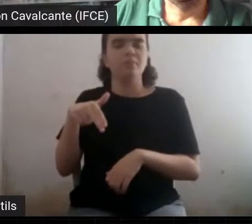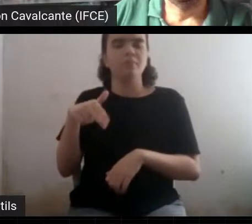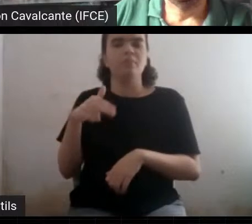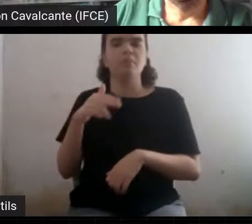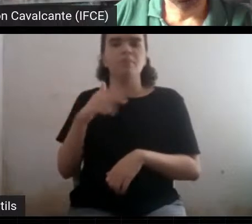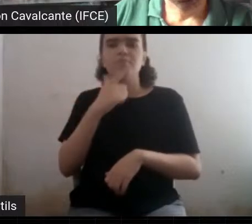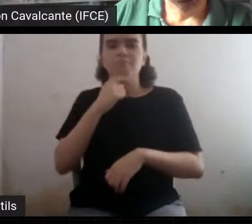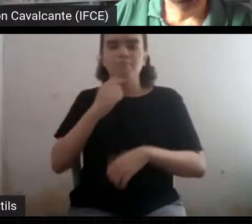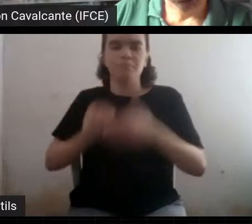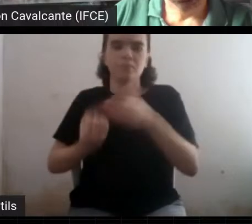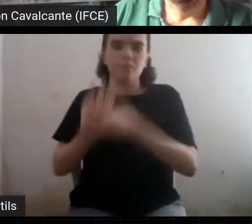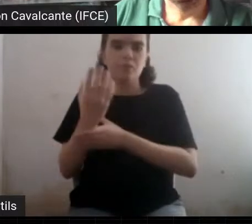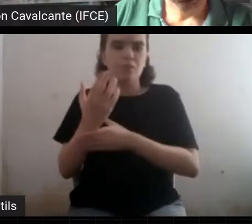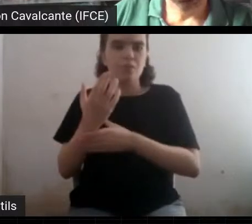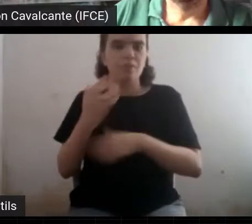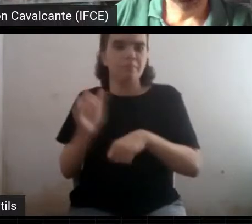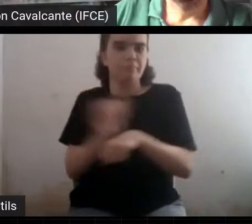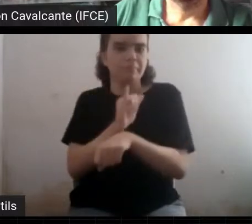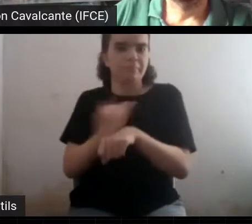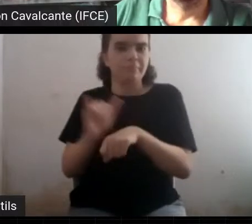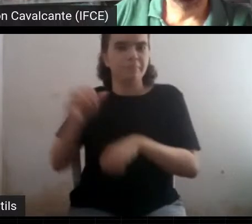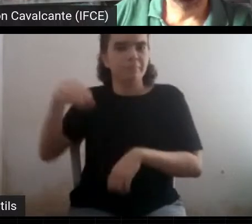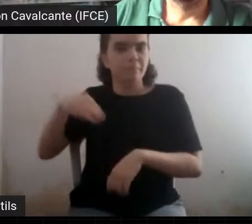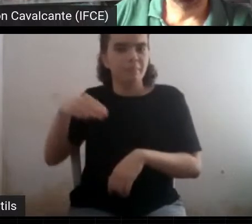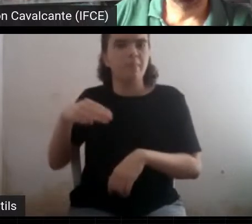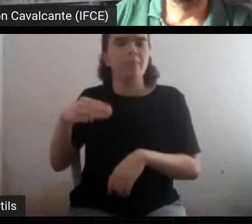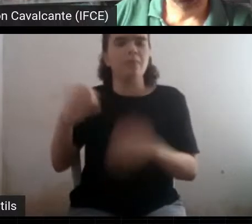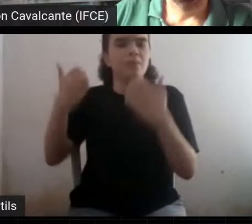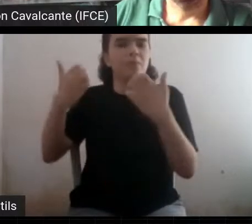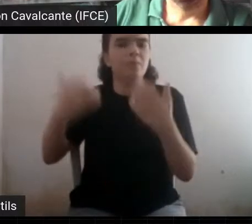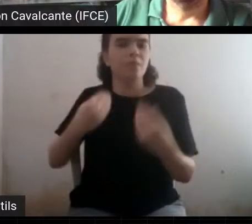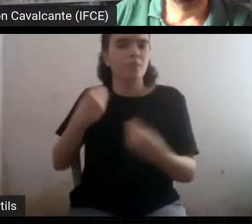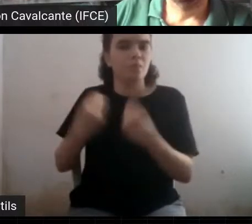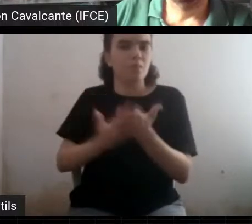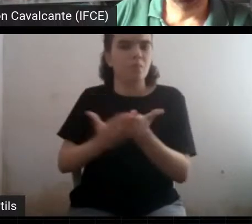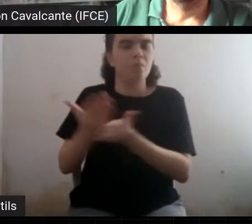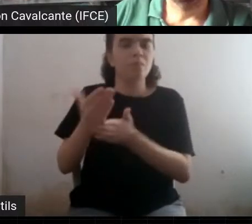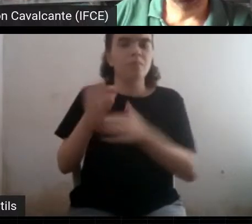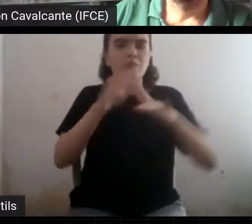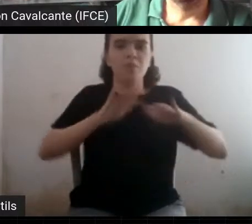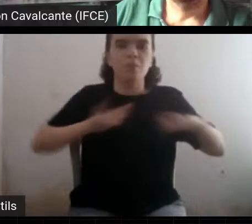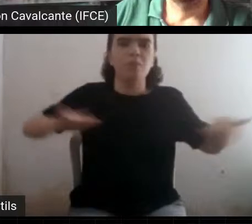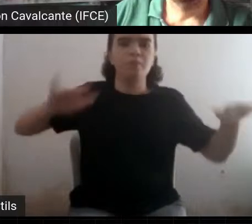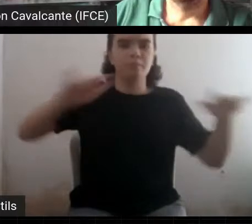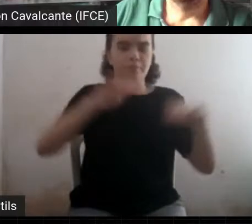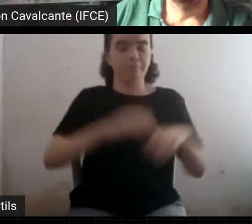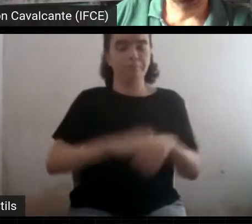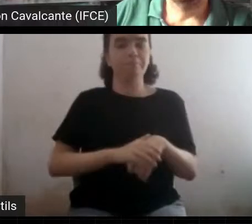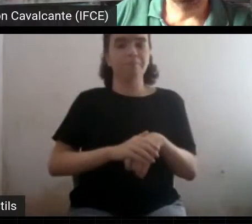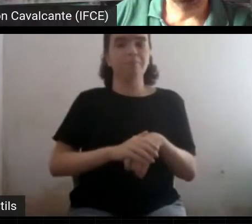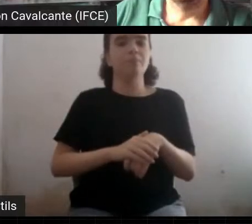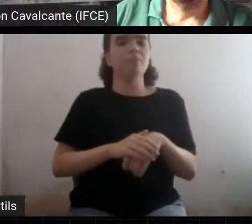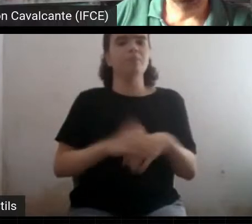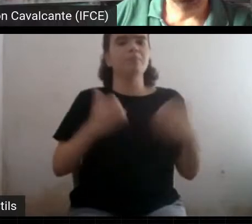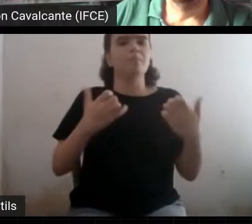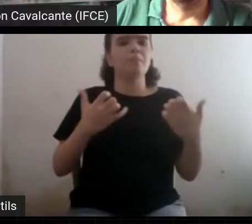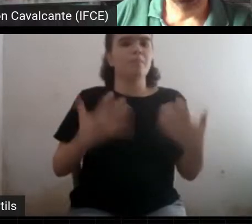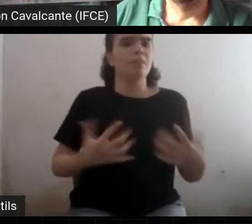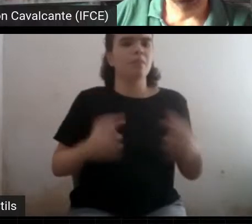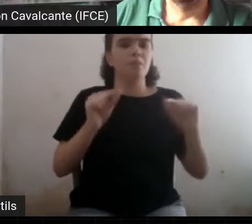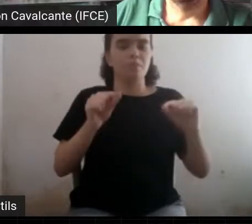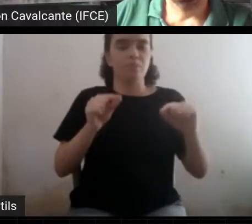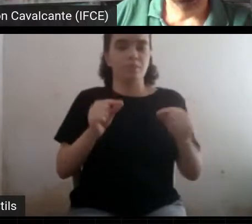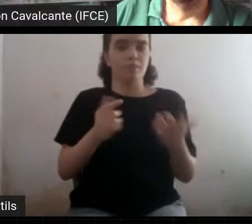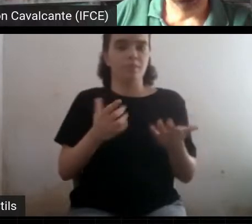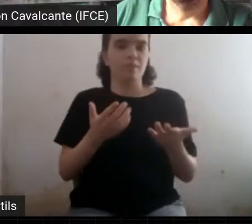o aconteceu? No início lá do universo, todo esse material estava numa região incrivelmente pequena. O que